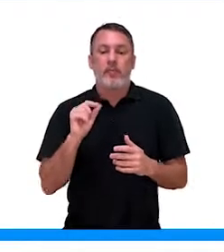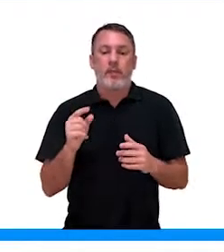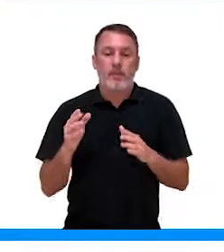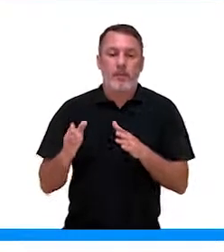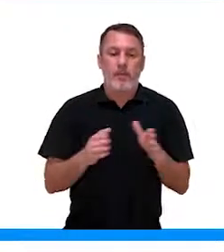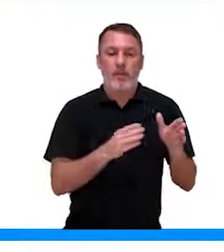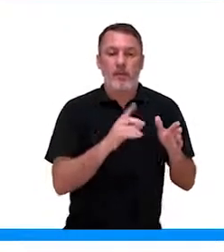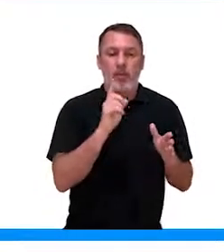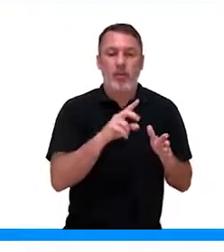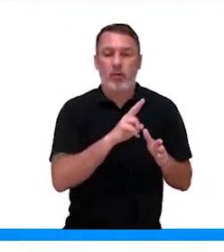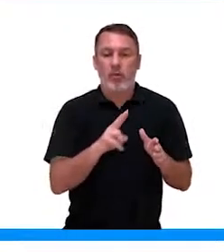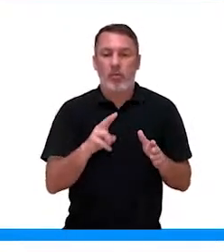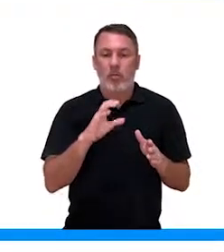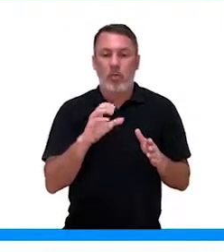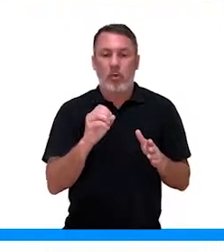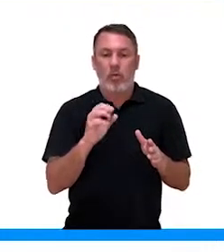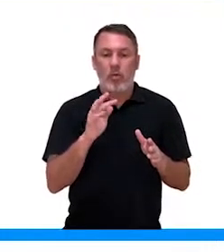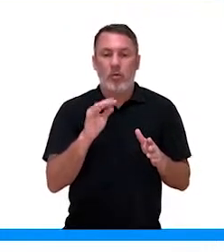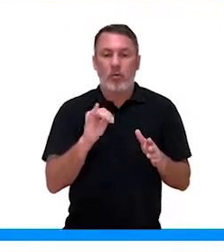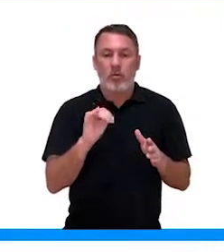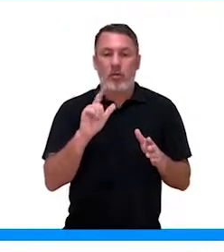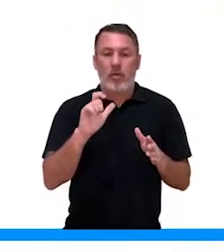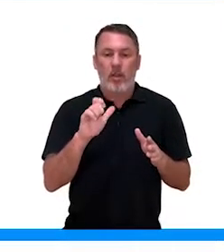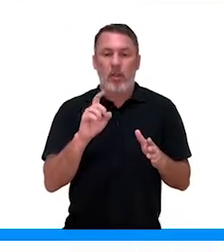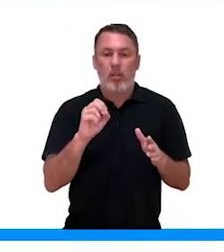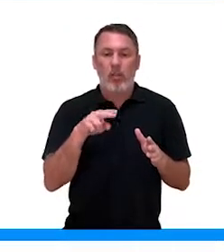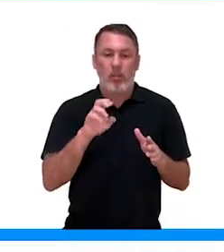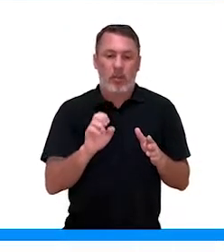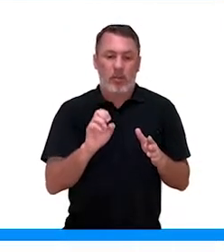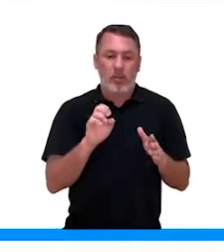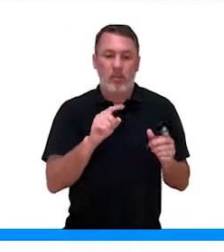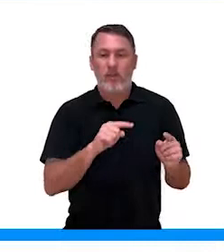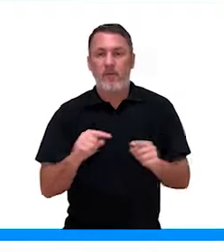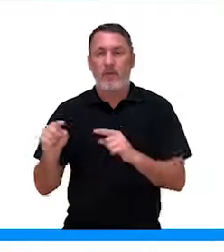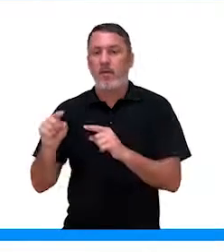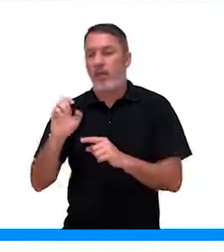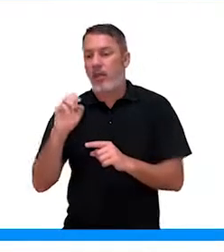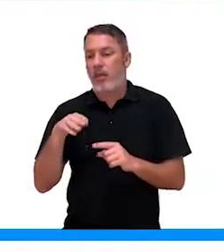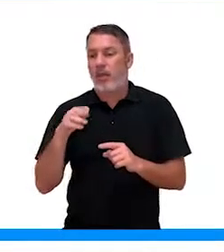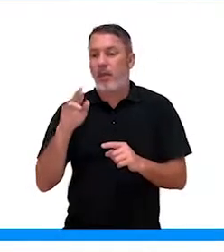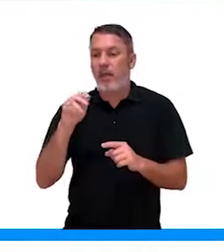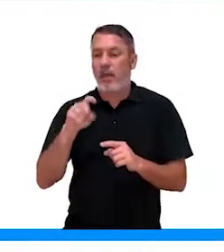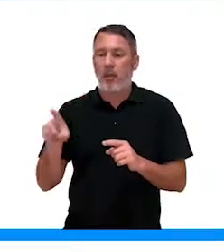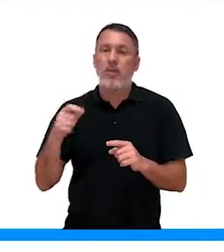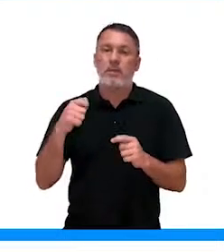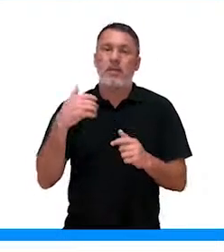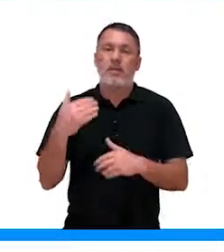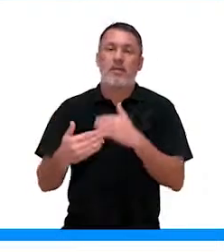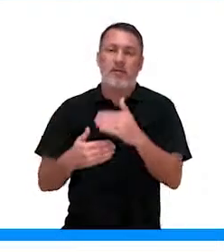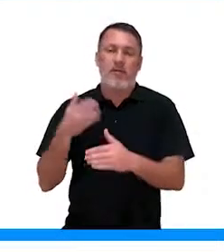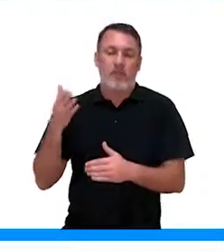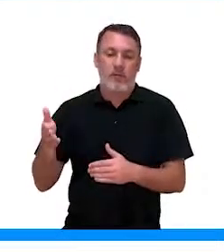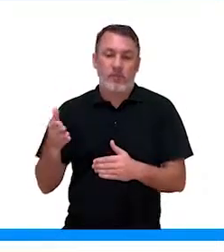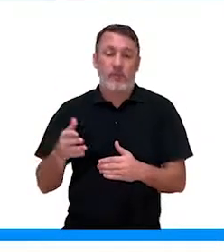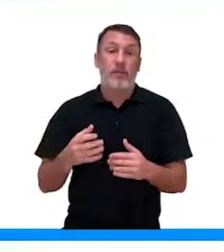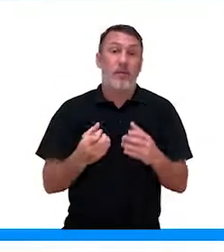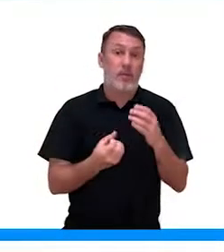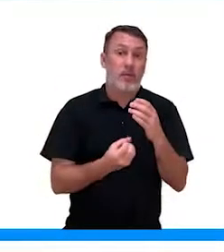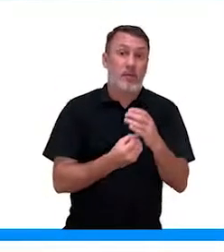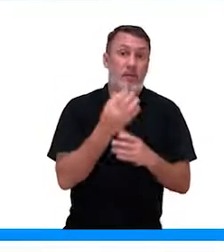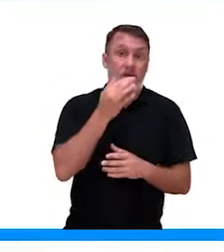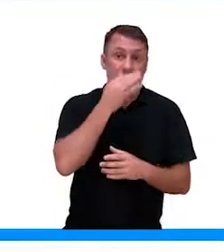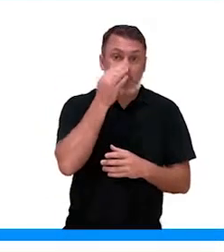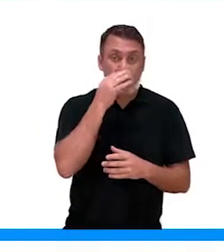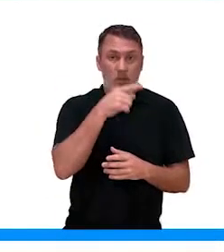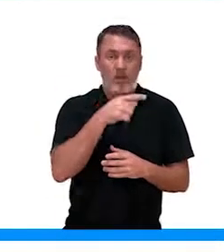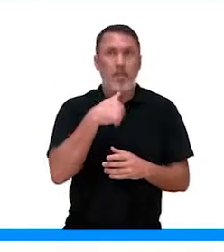cotiledone para o embrião, lá na radícula e no caulículo. Eles precisam de nutrientes para se desenvolver. Nas